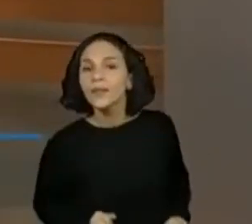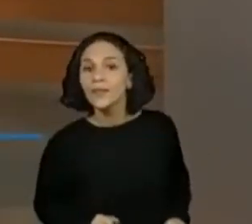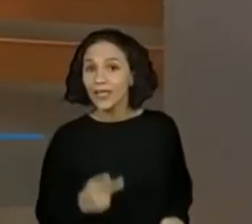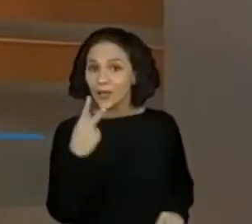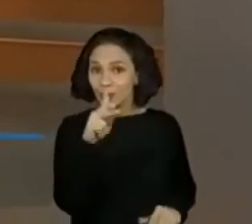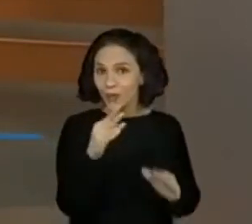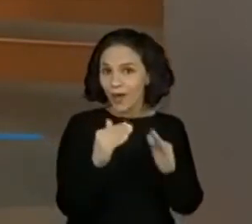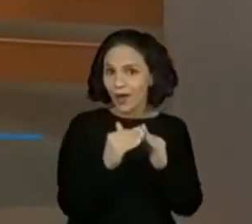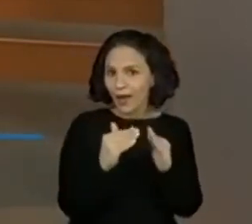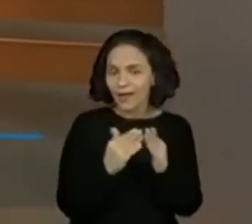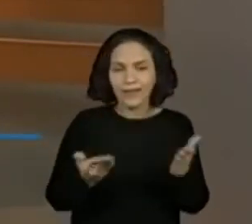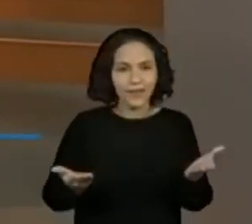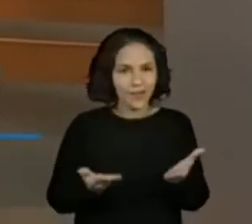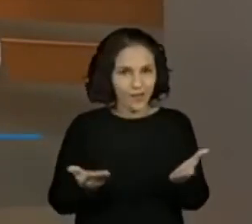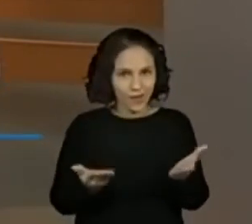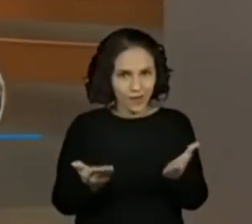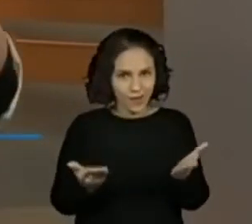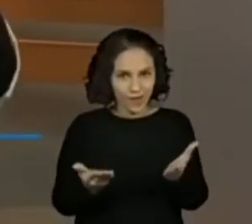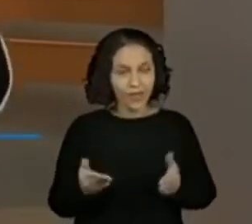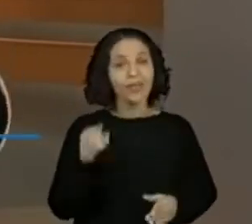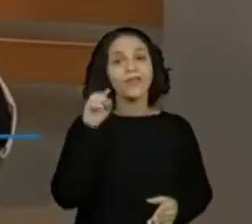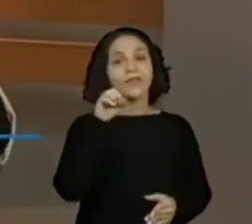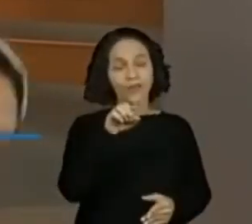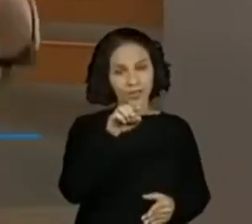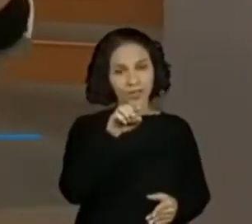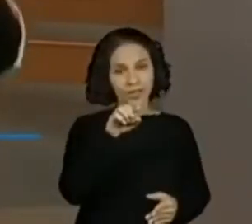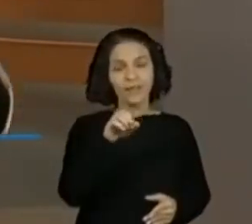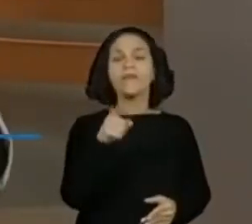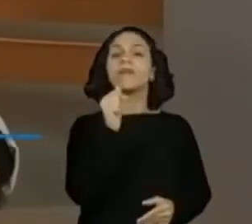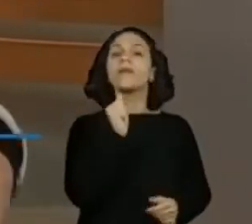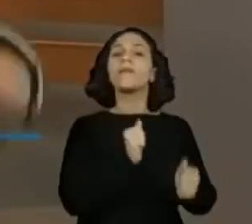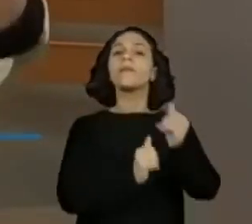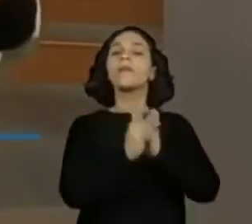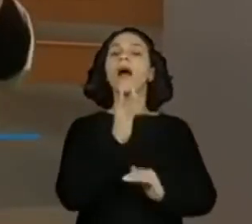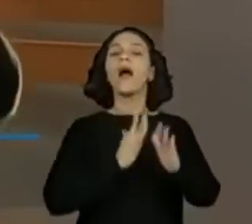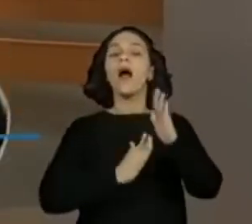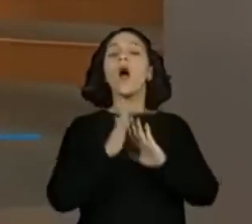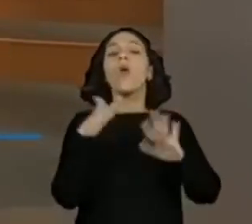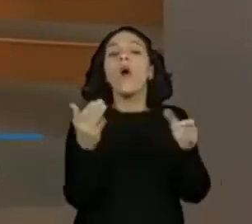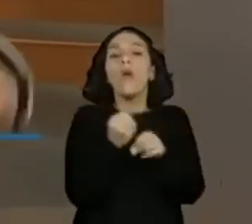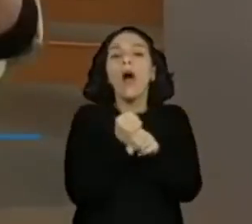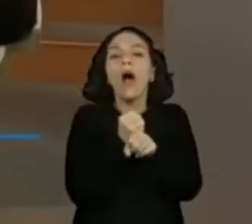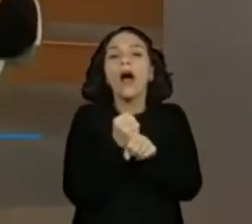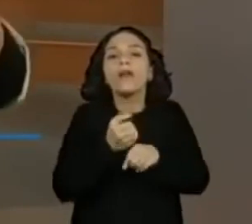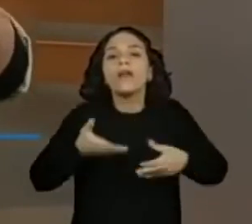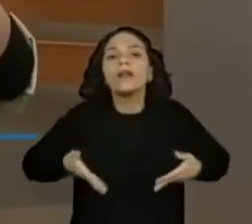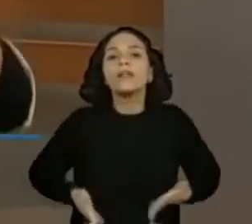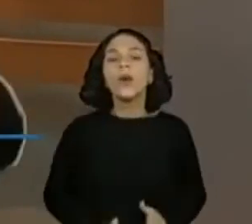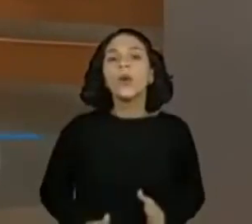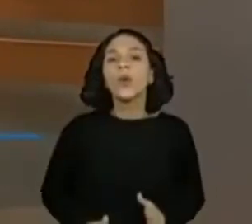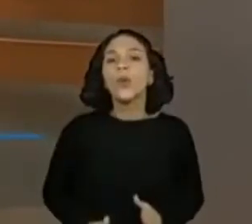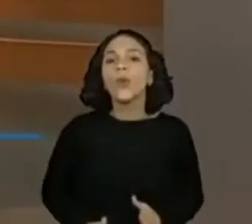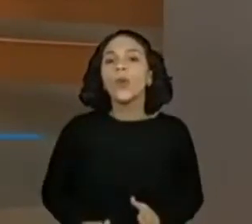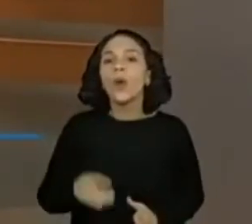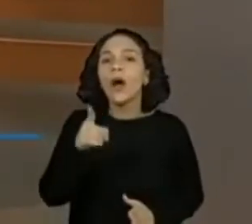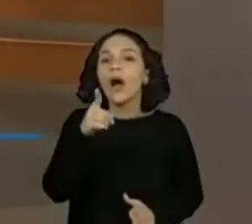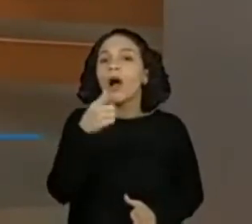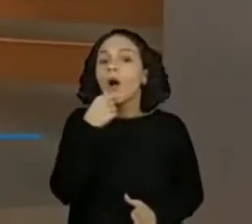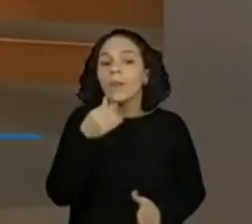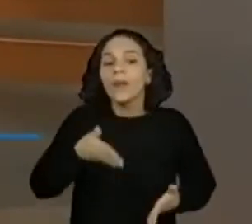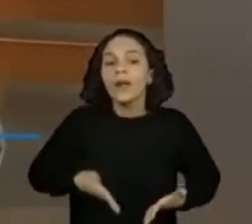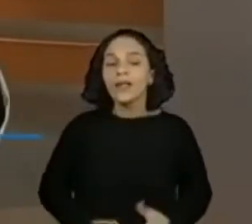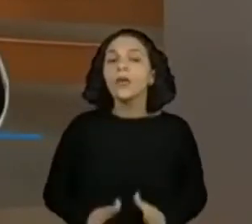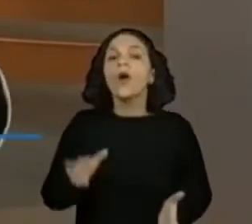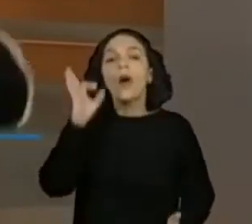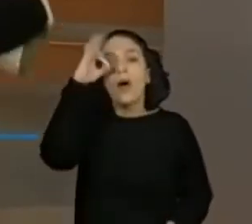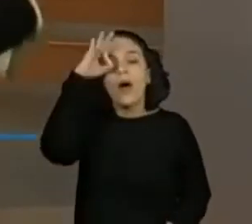na sua casa, fale em voz alta o ano do nascimento de Cândido Portinari.